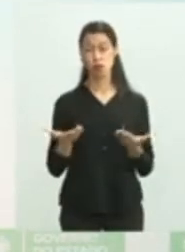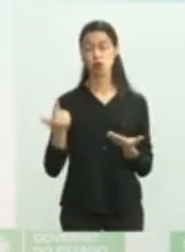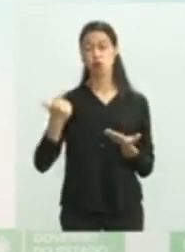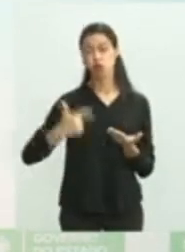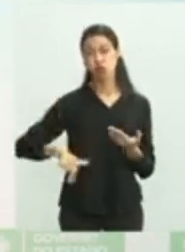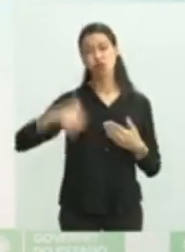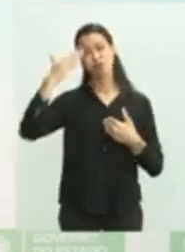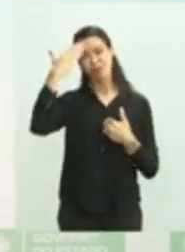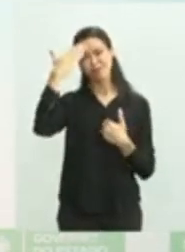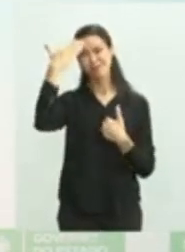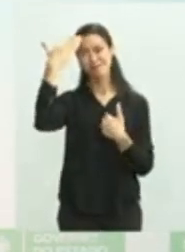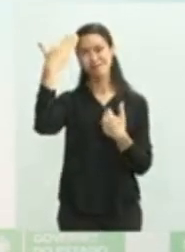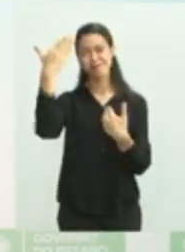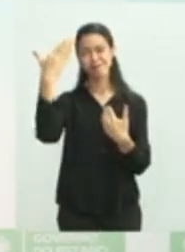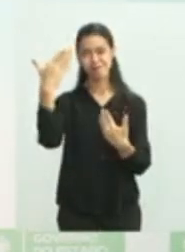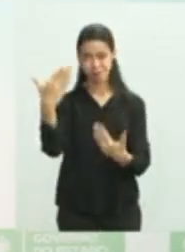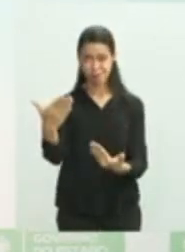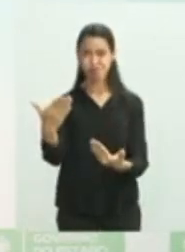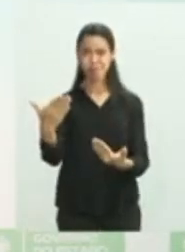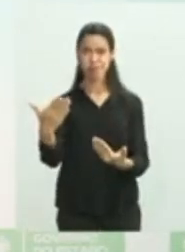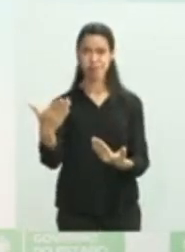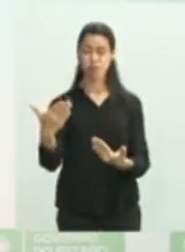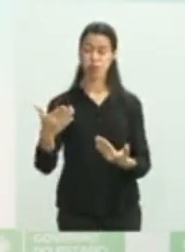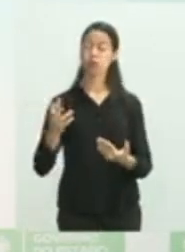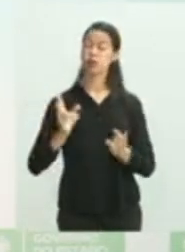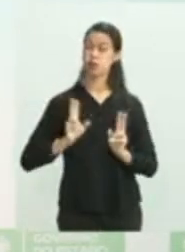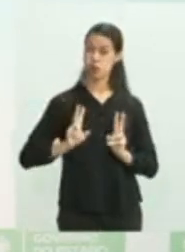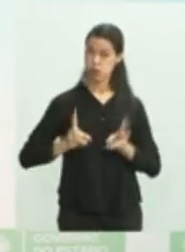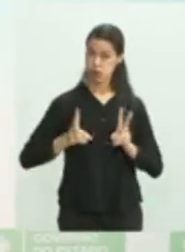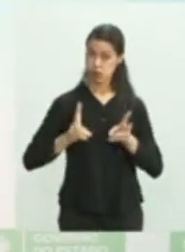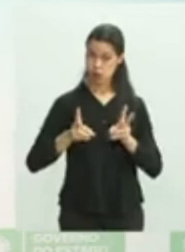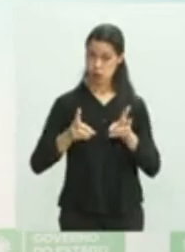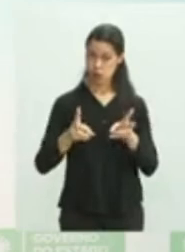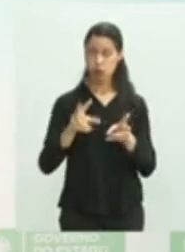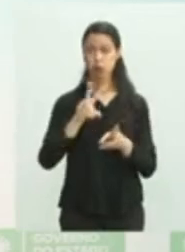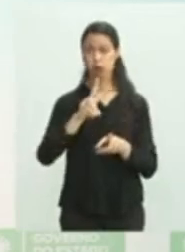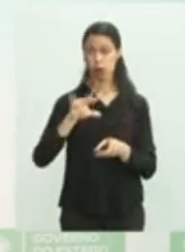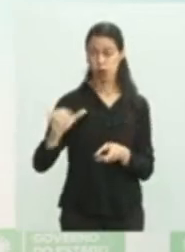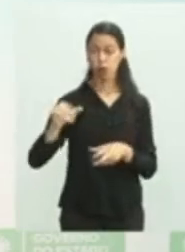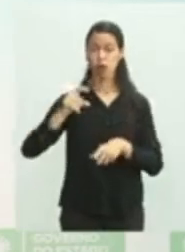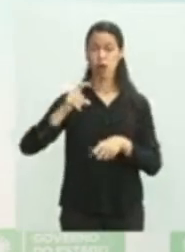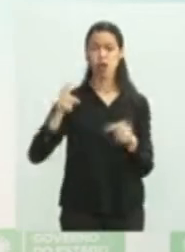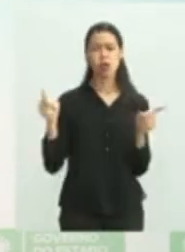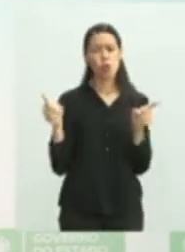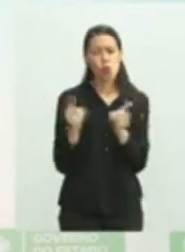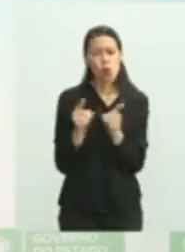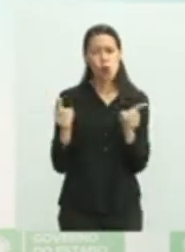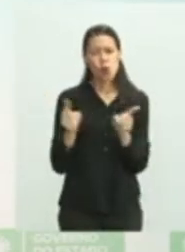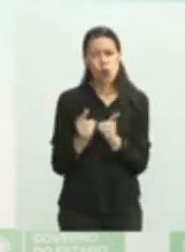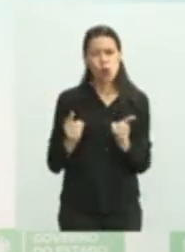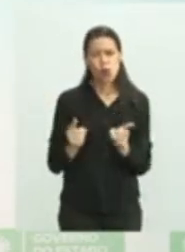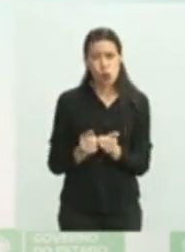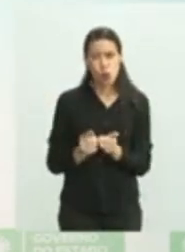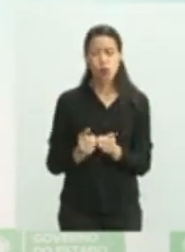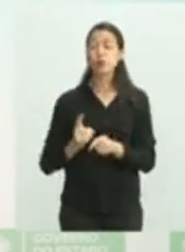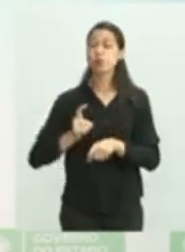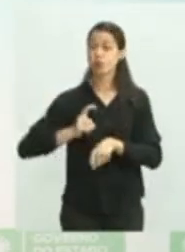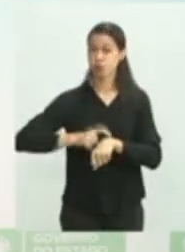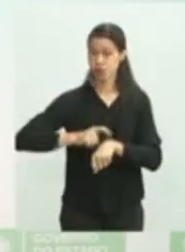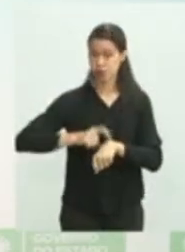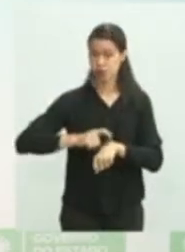vez agradecer porque daqui por diante nossas lives serão mais curtas e serão